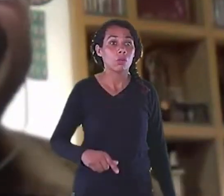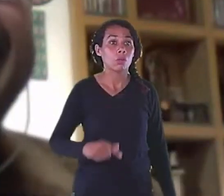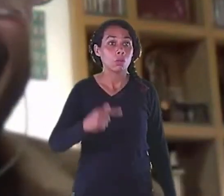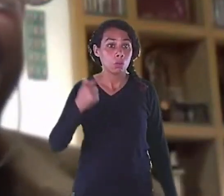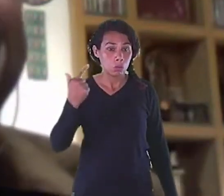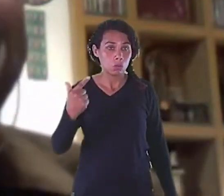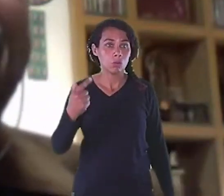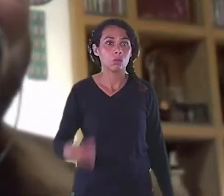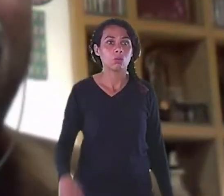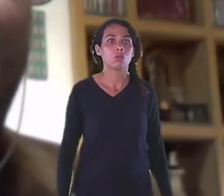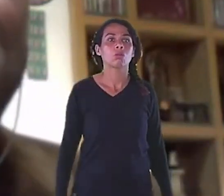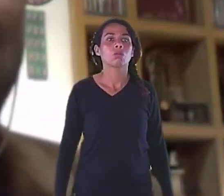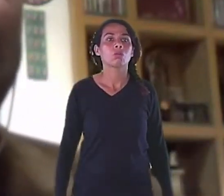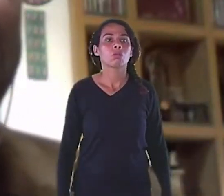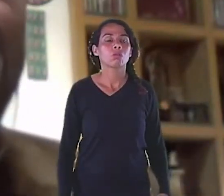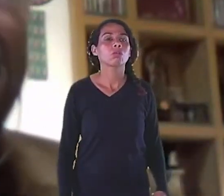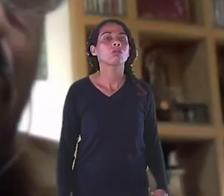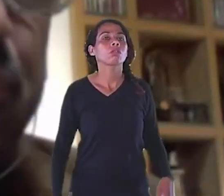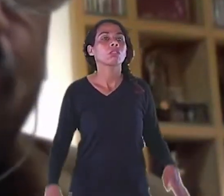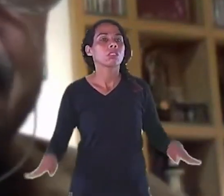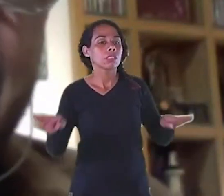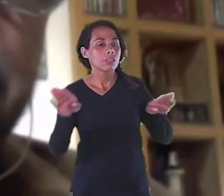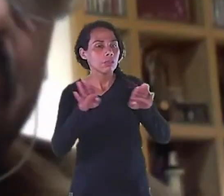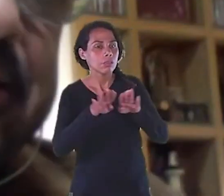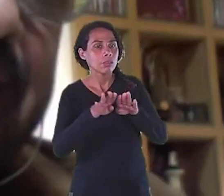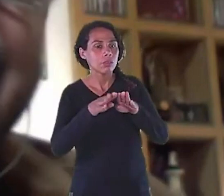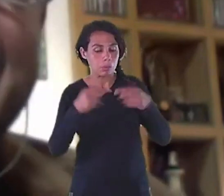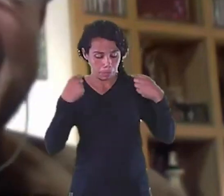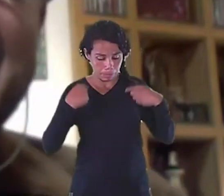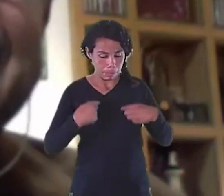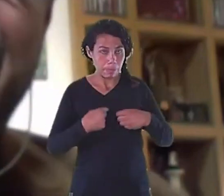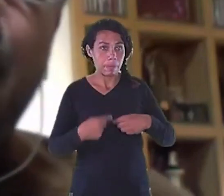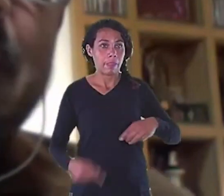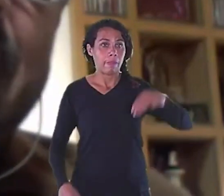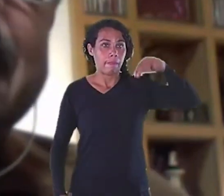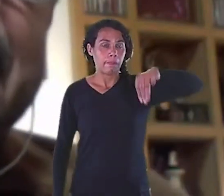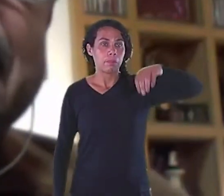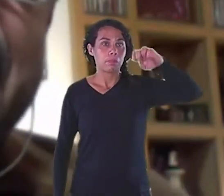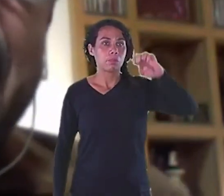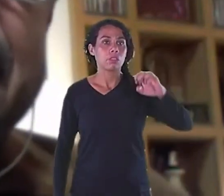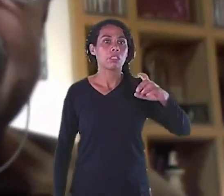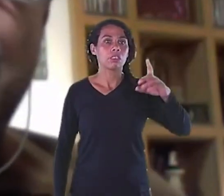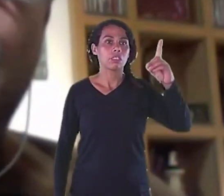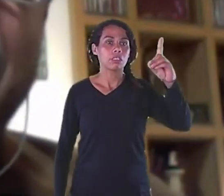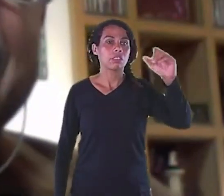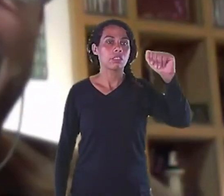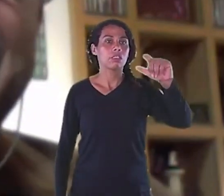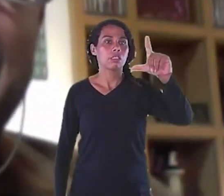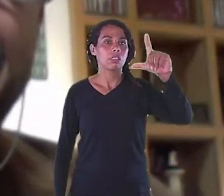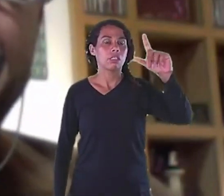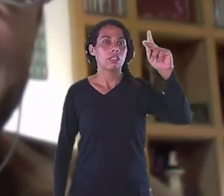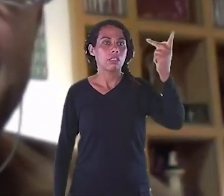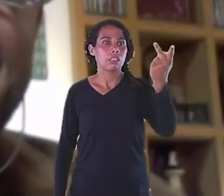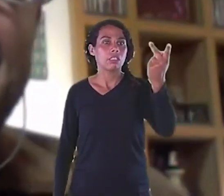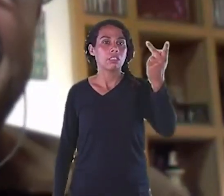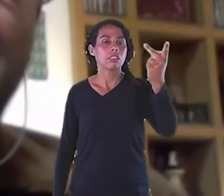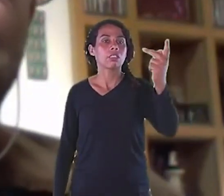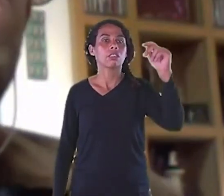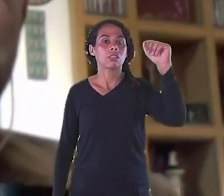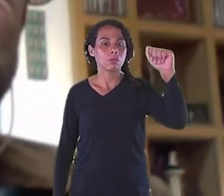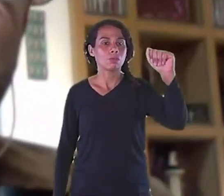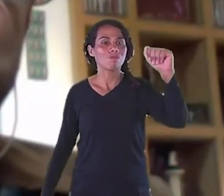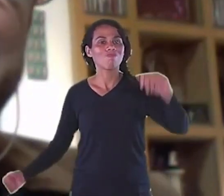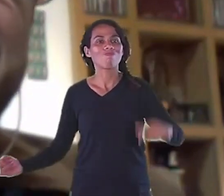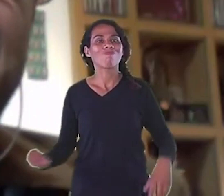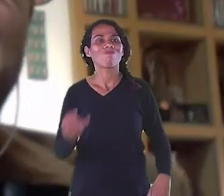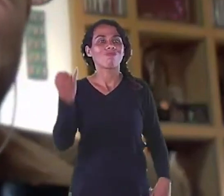arte Ele foi um dos Mentores do mundo Do Radical Design E ele recebeu Essa comenda Essa medalha E